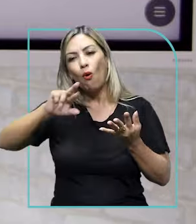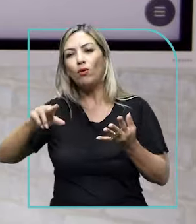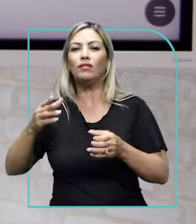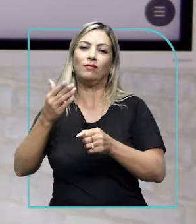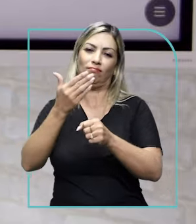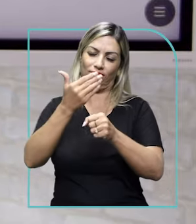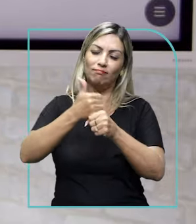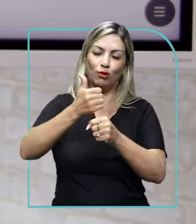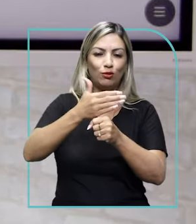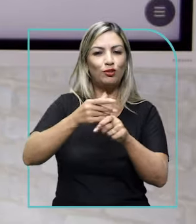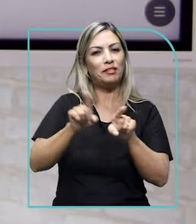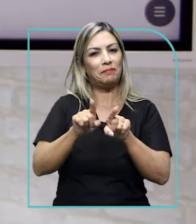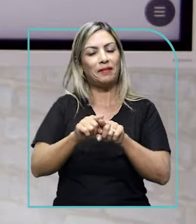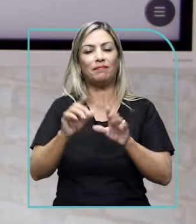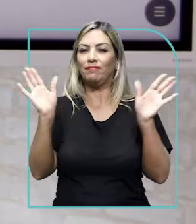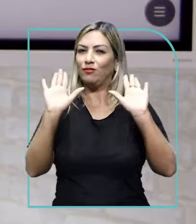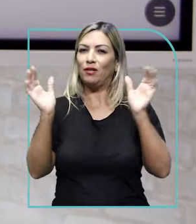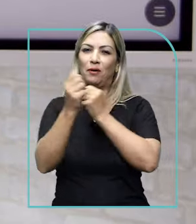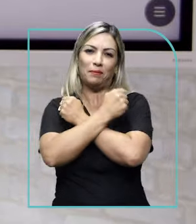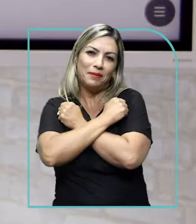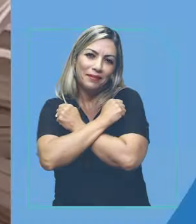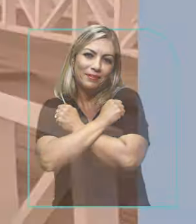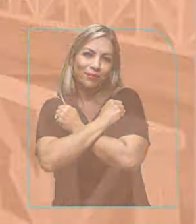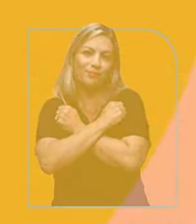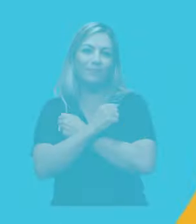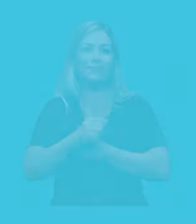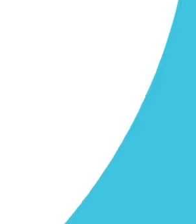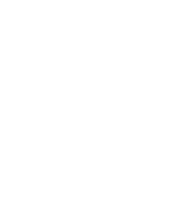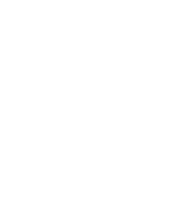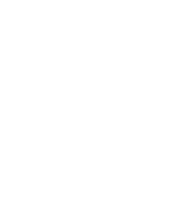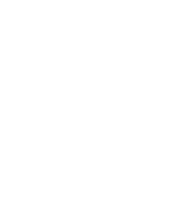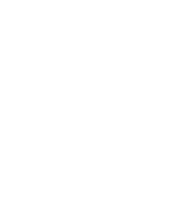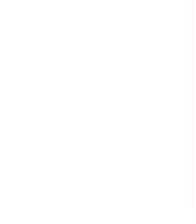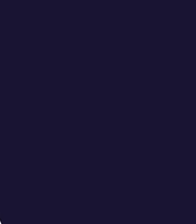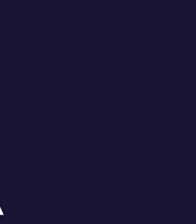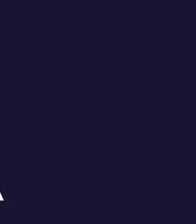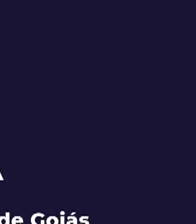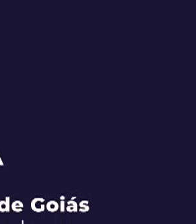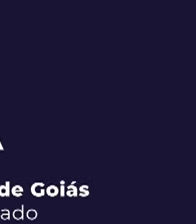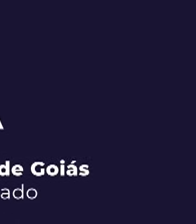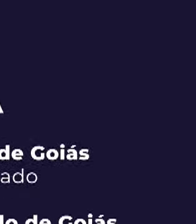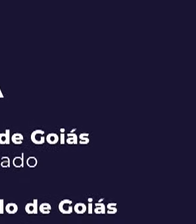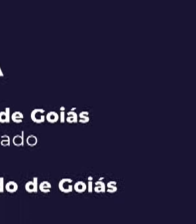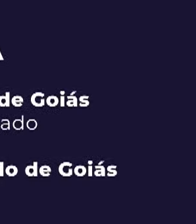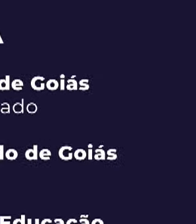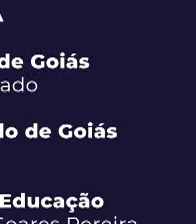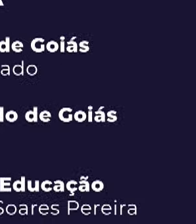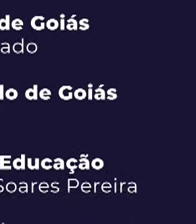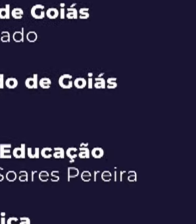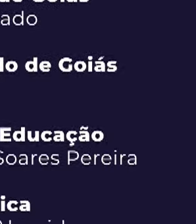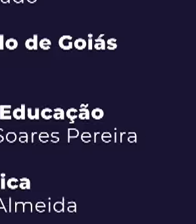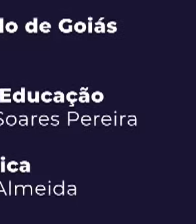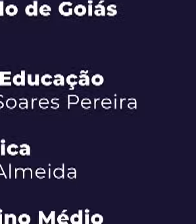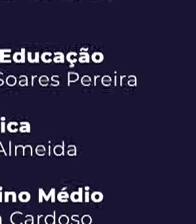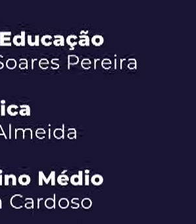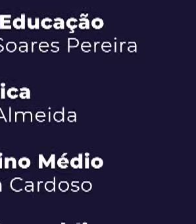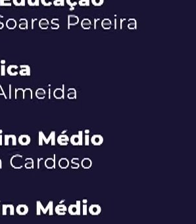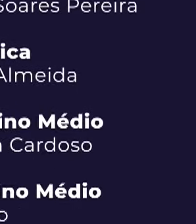muita biologia. Valeu, galera! Forte abraço! Forte abraço!